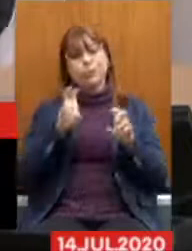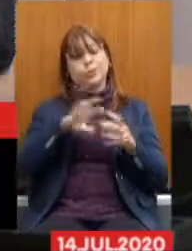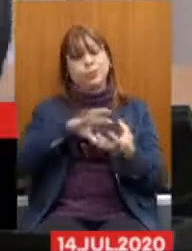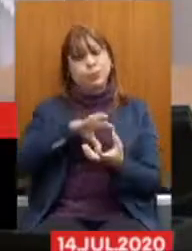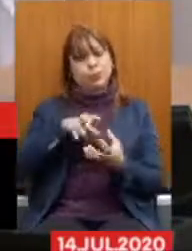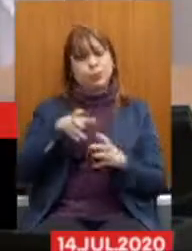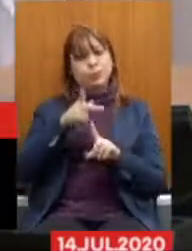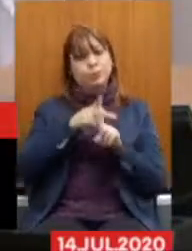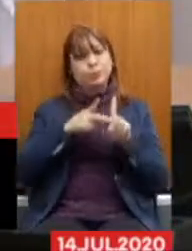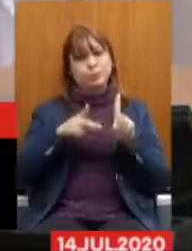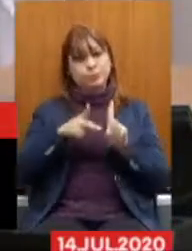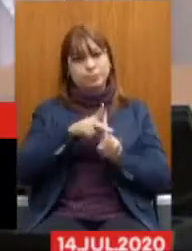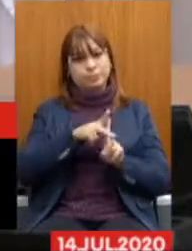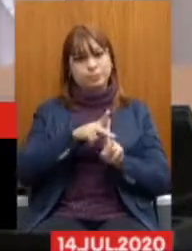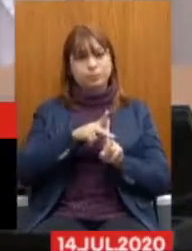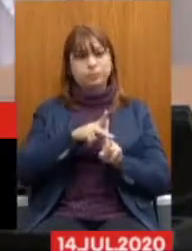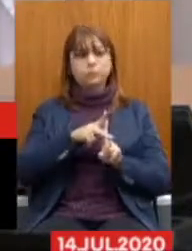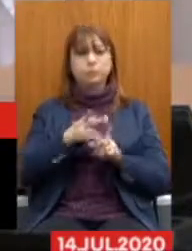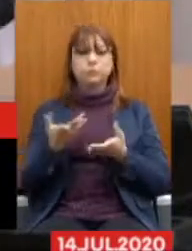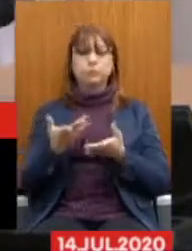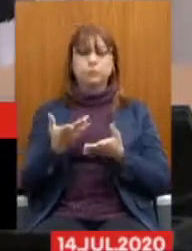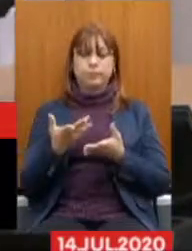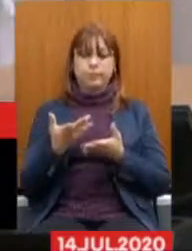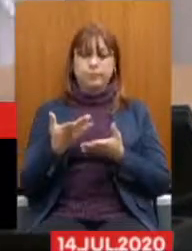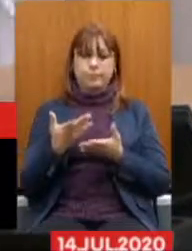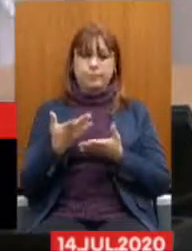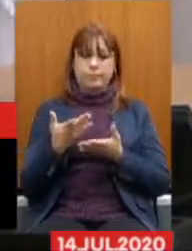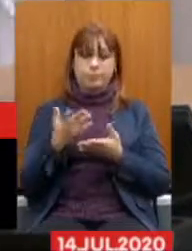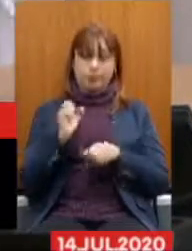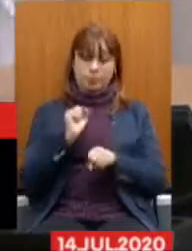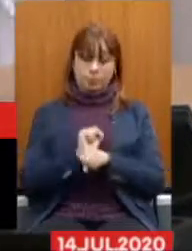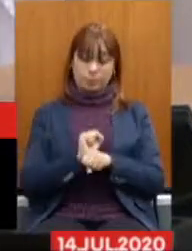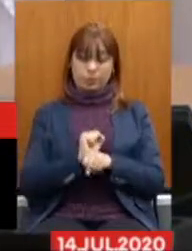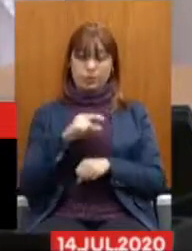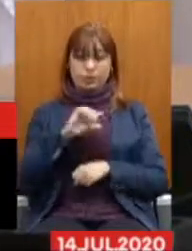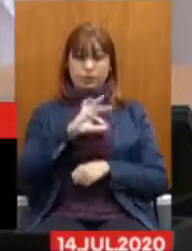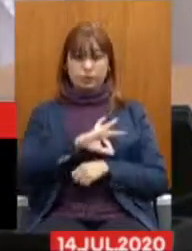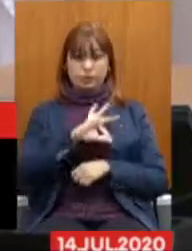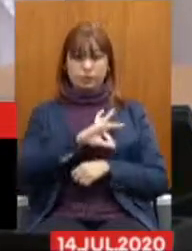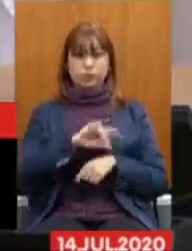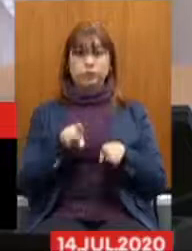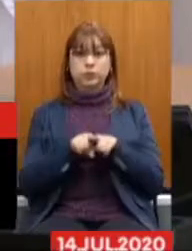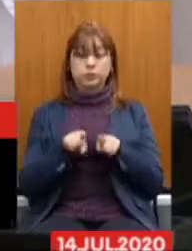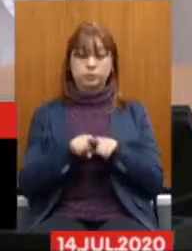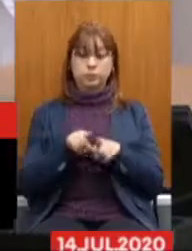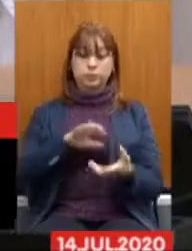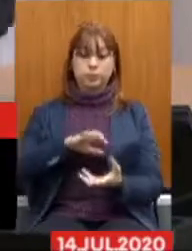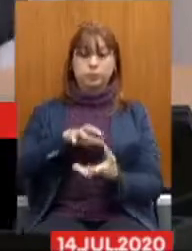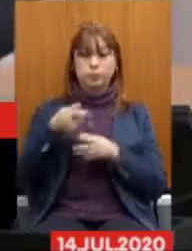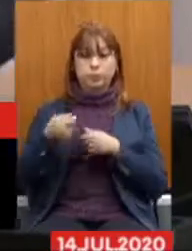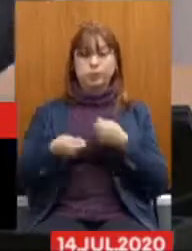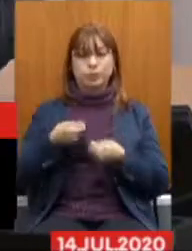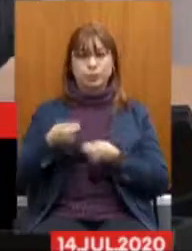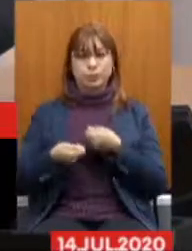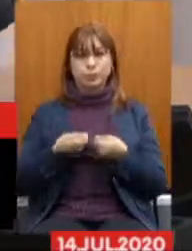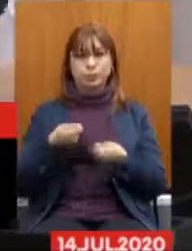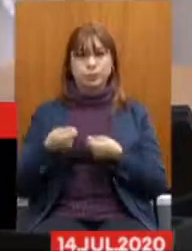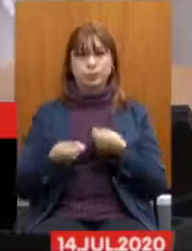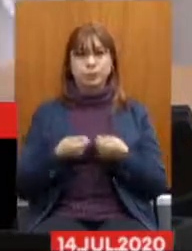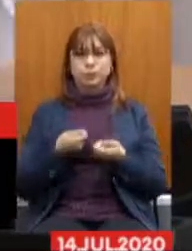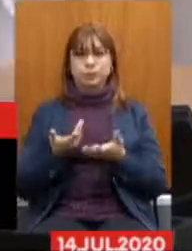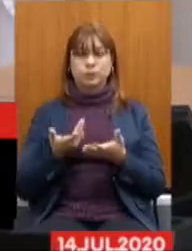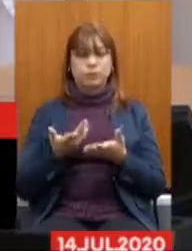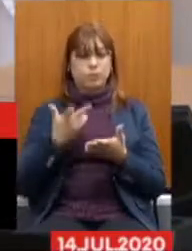um confisco nesses salários, tanto quanto na reforma administrativa, tirando